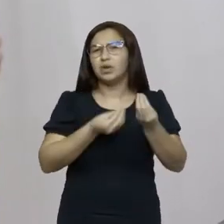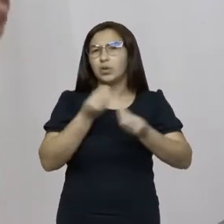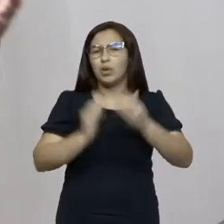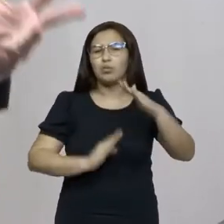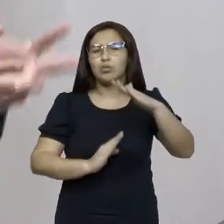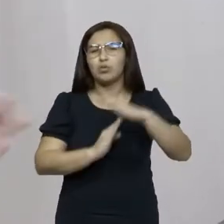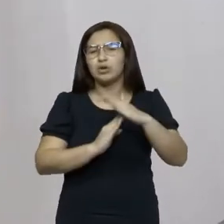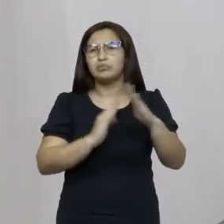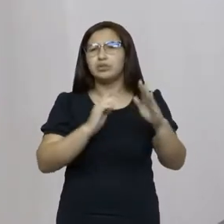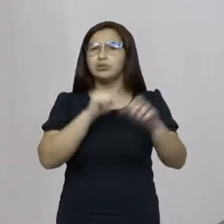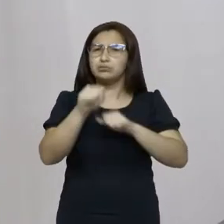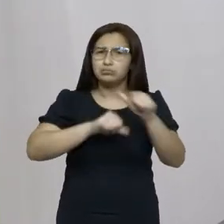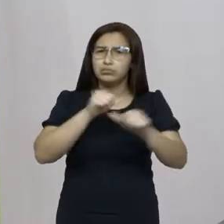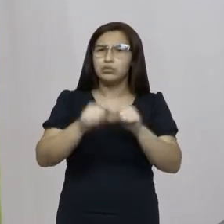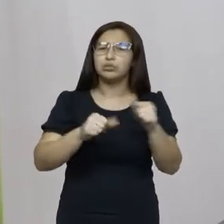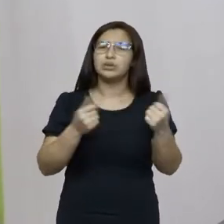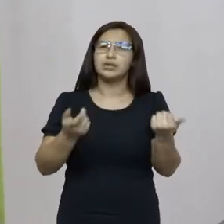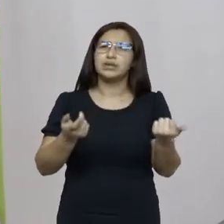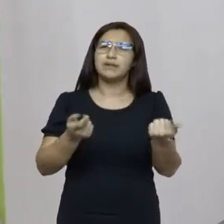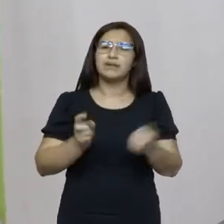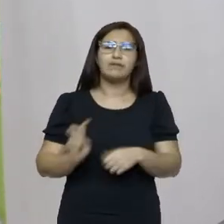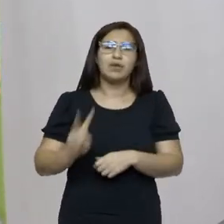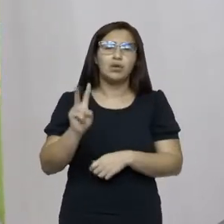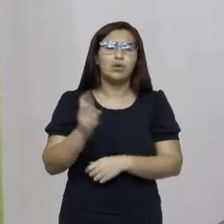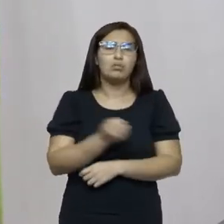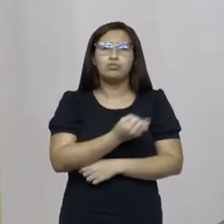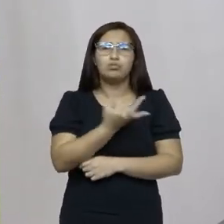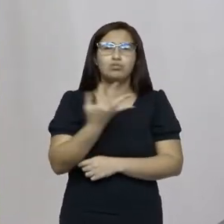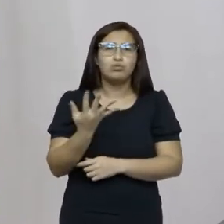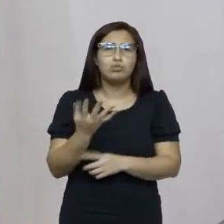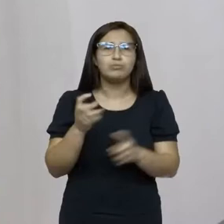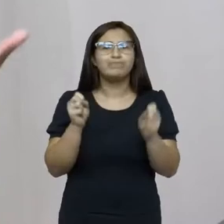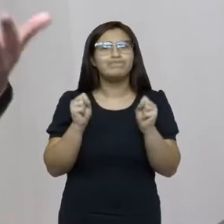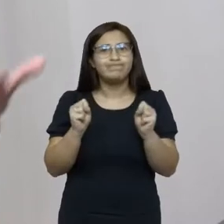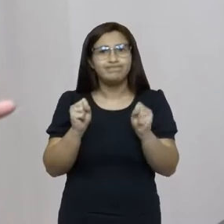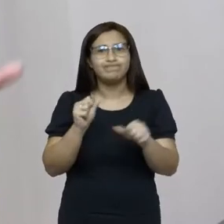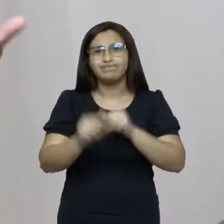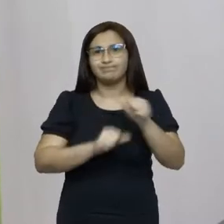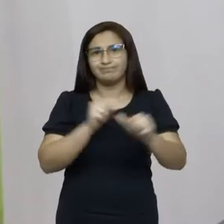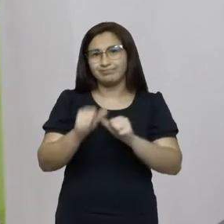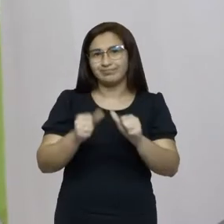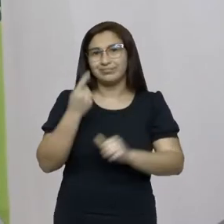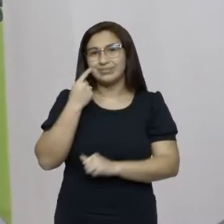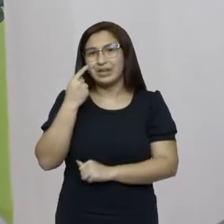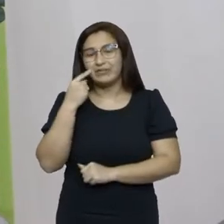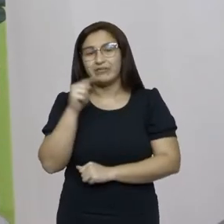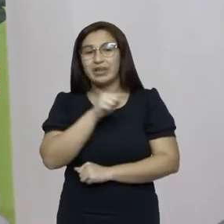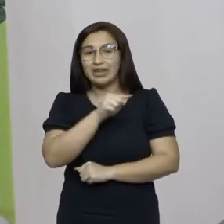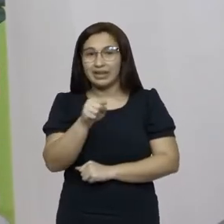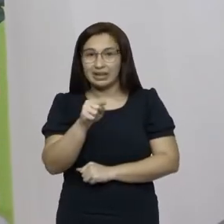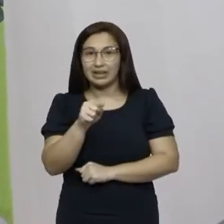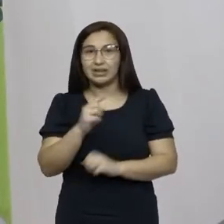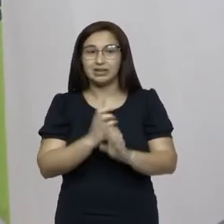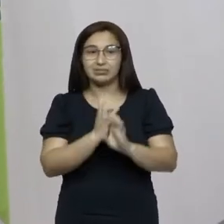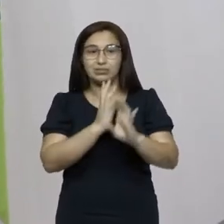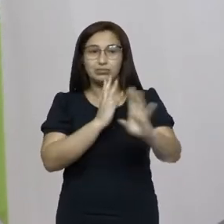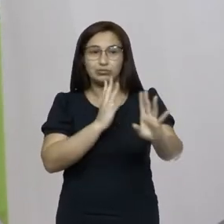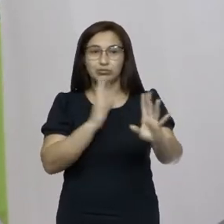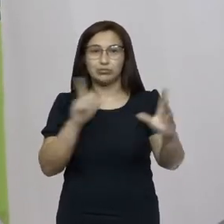rever a questão dos valores para que a gente de fato possa ver as filas de cirurgia